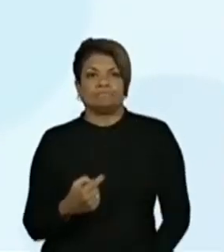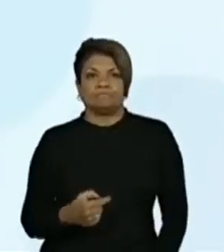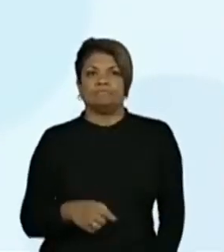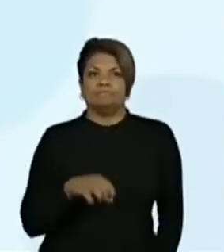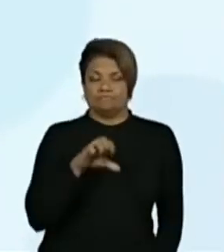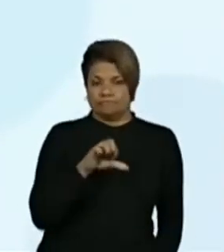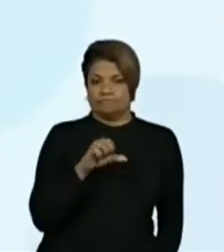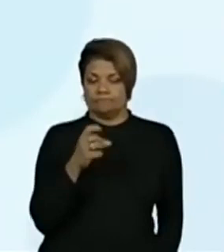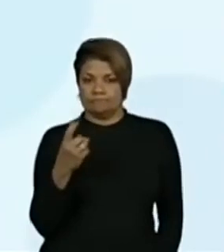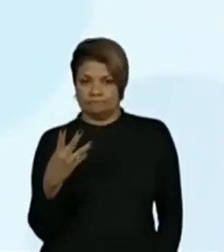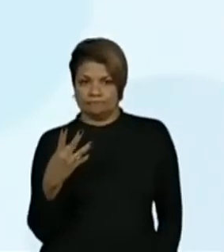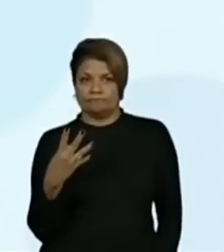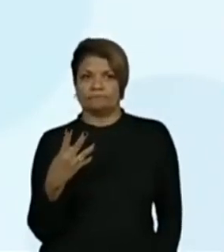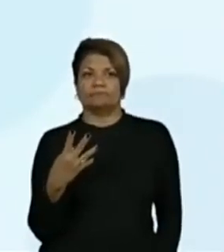Então, novecentos e quatorze.